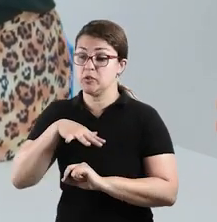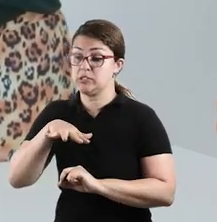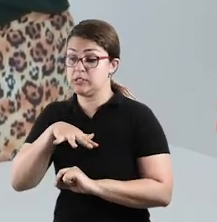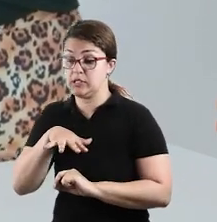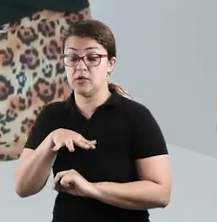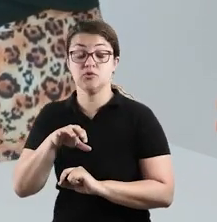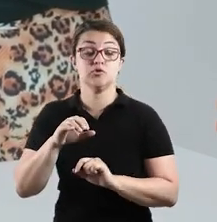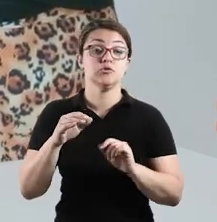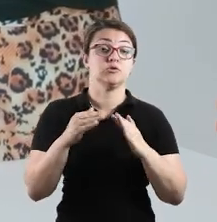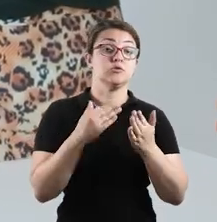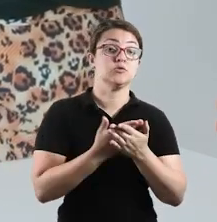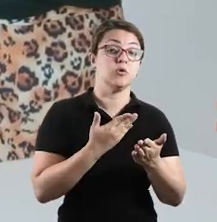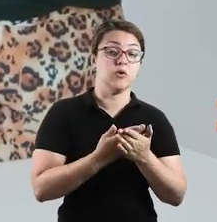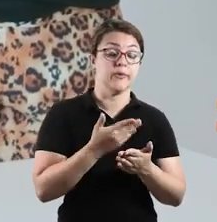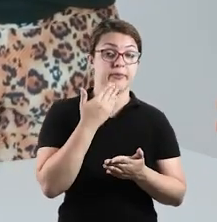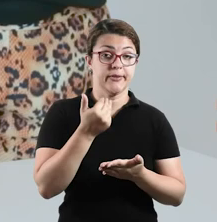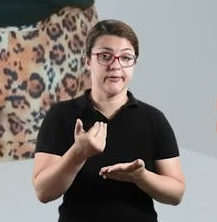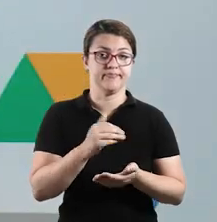seu caderno.